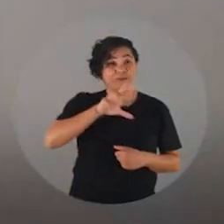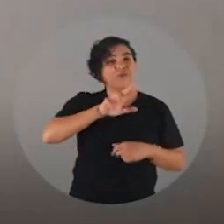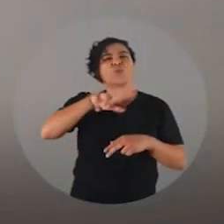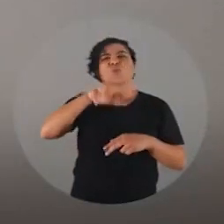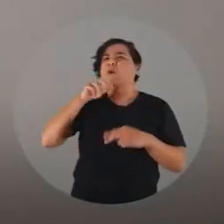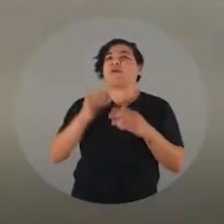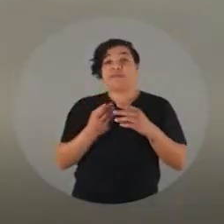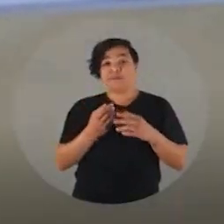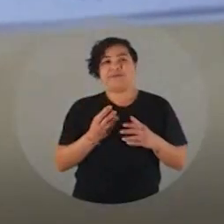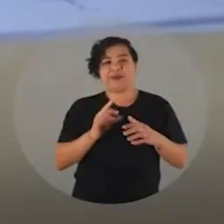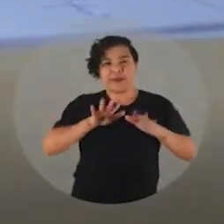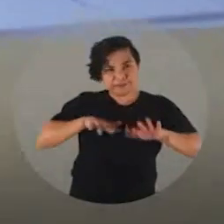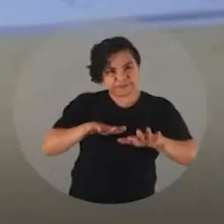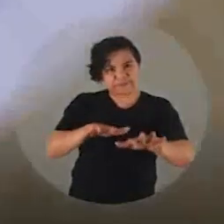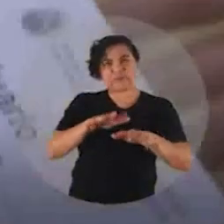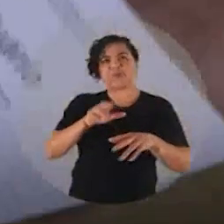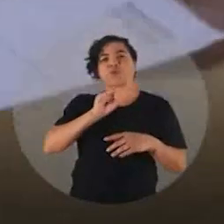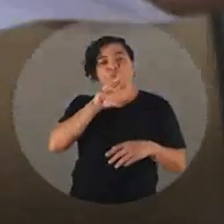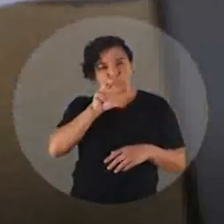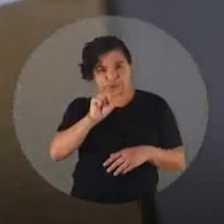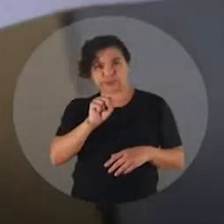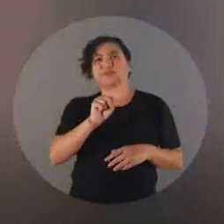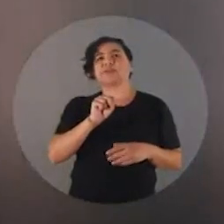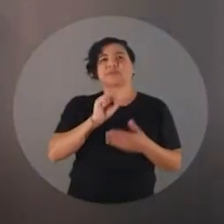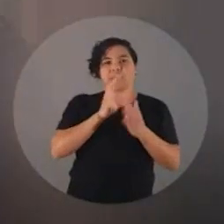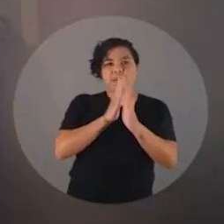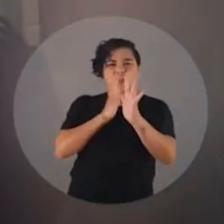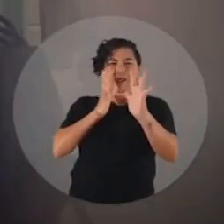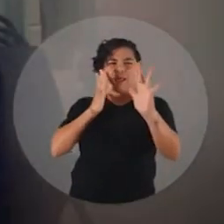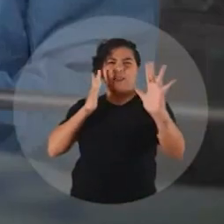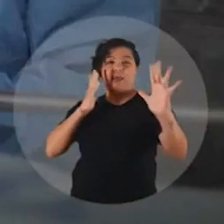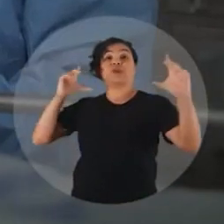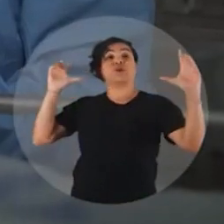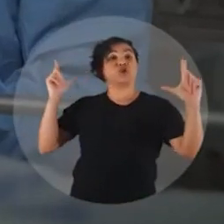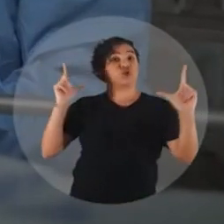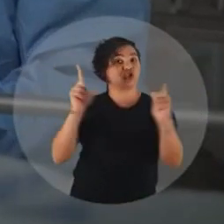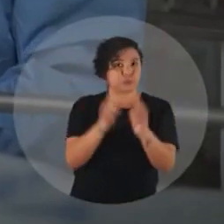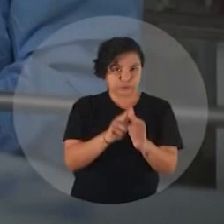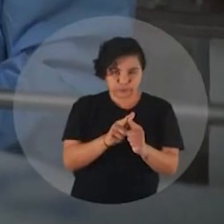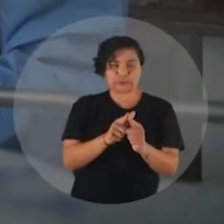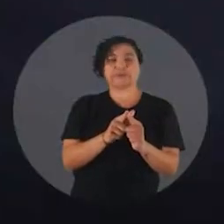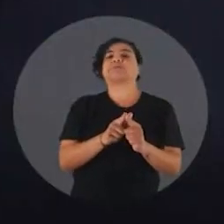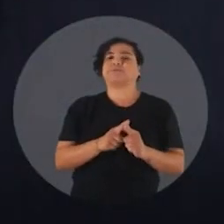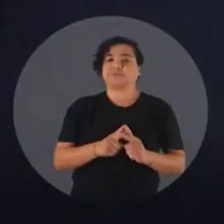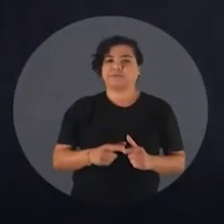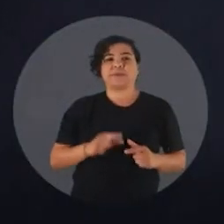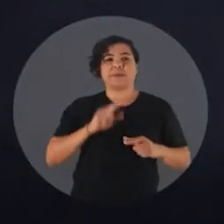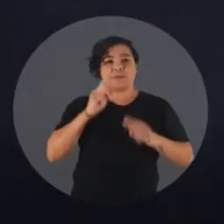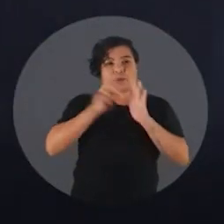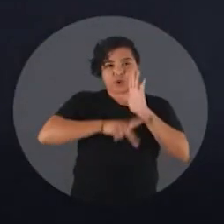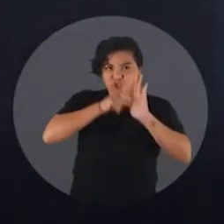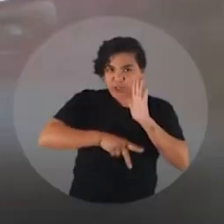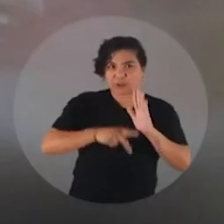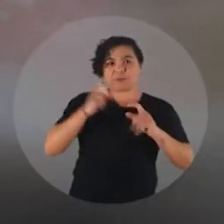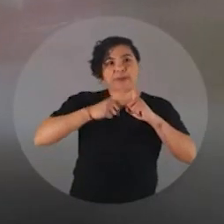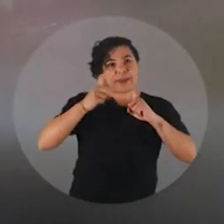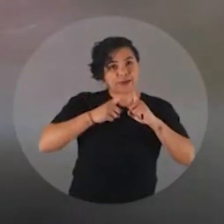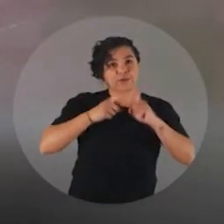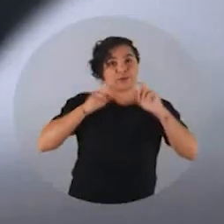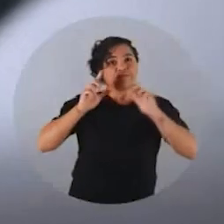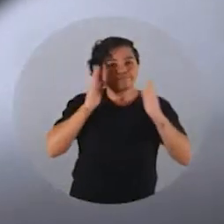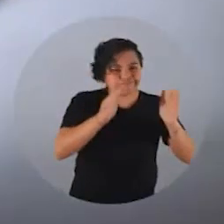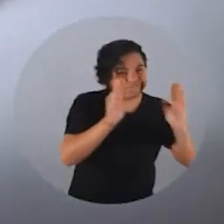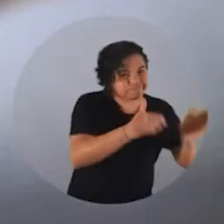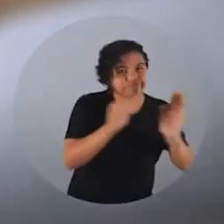SUS para zerar as filas de consultas, exames e cirurgias que aumentaram após a pandemia. Com o programa Médicos Especialistas,